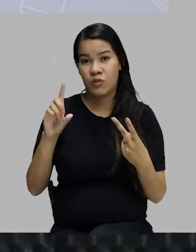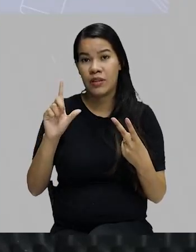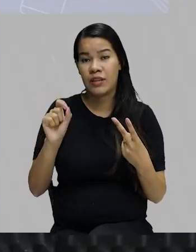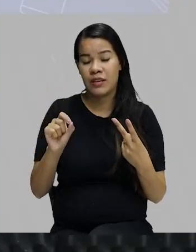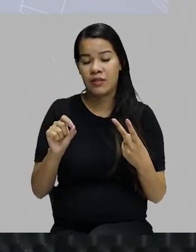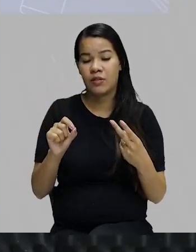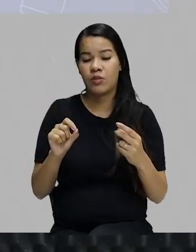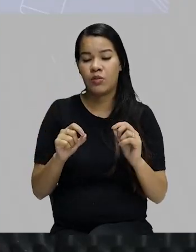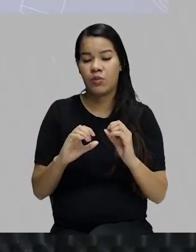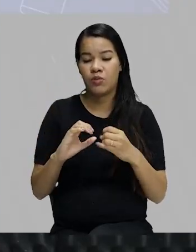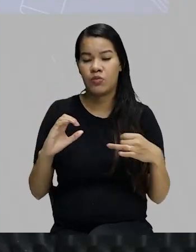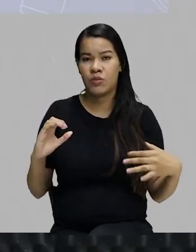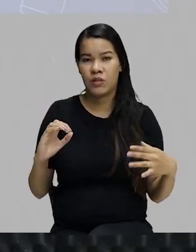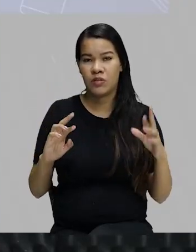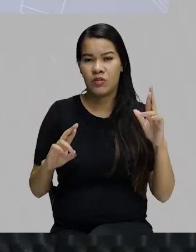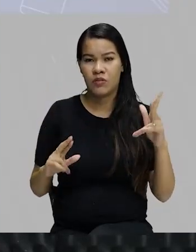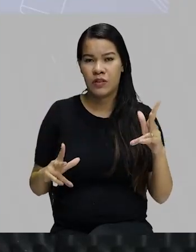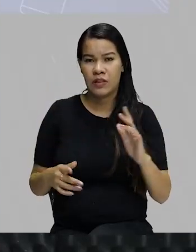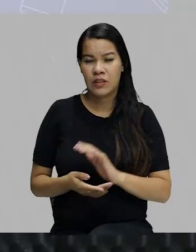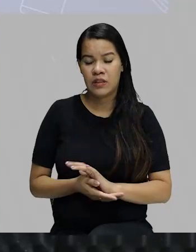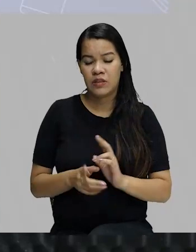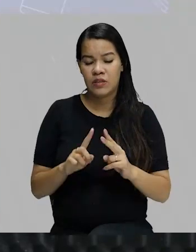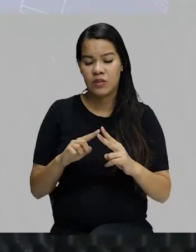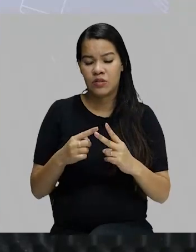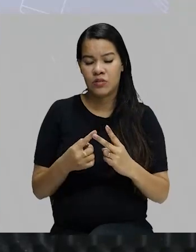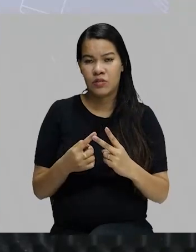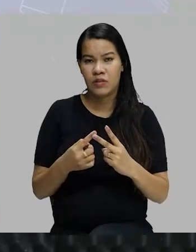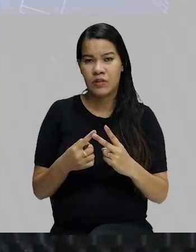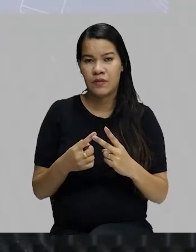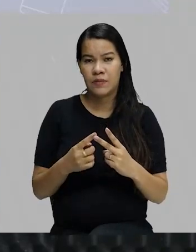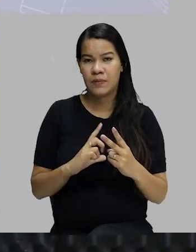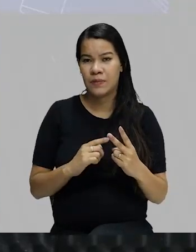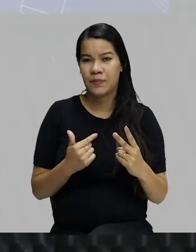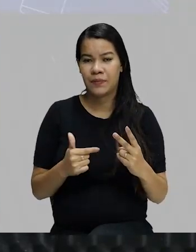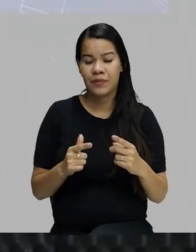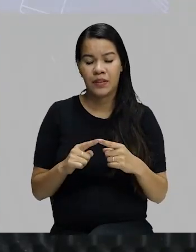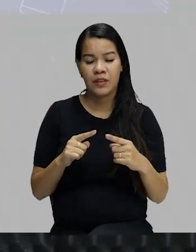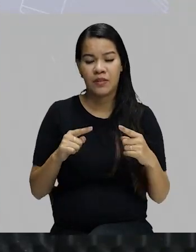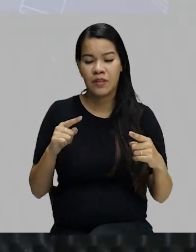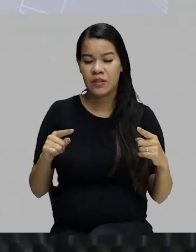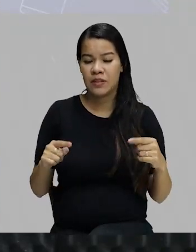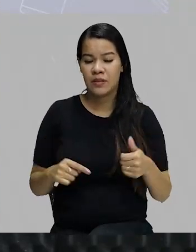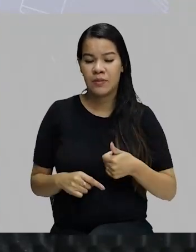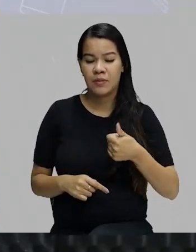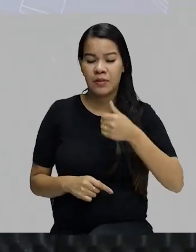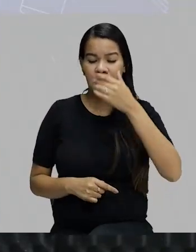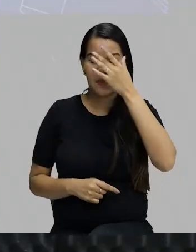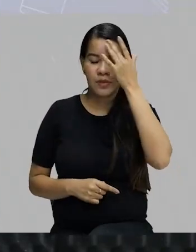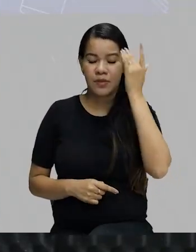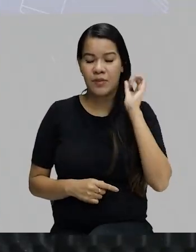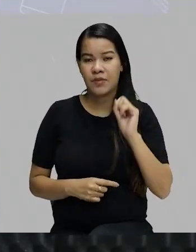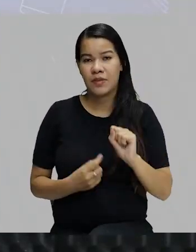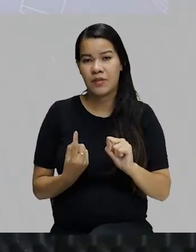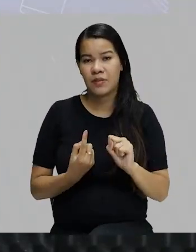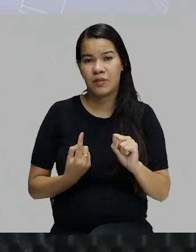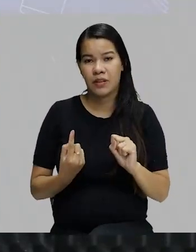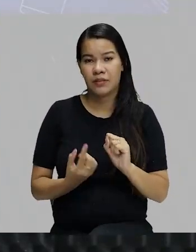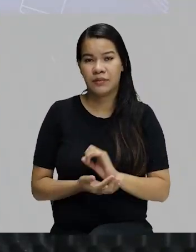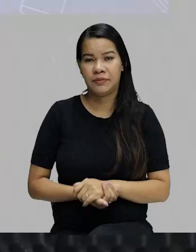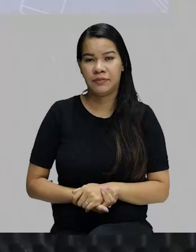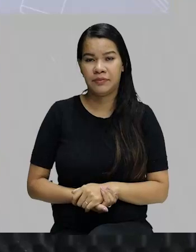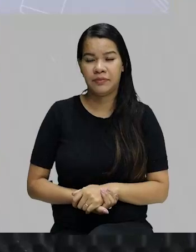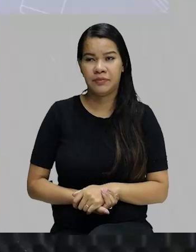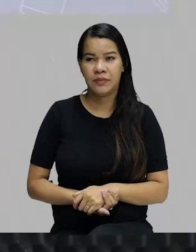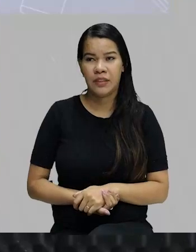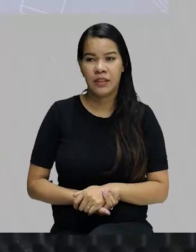de forma diferente. Em ambos, não existe flexão na primeira pessoa do singular. Ou seja,